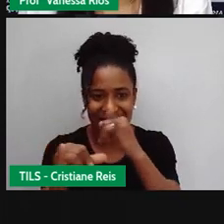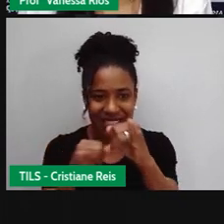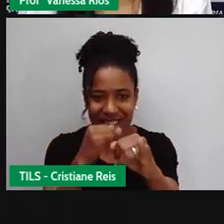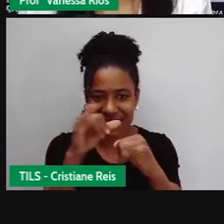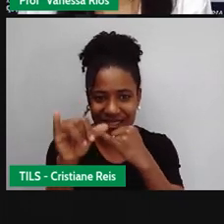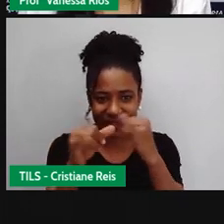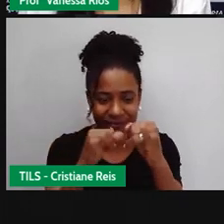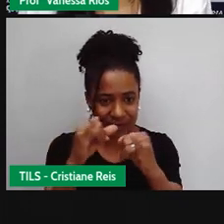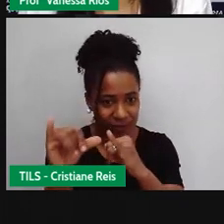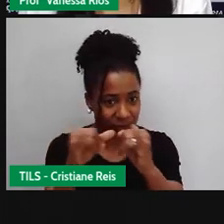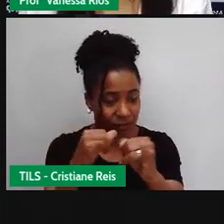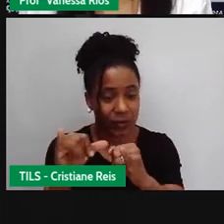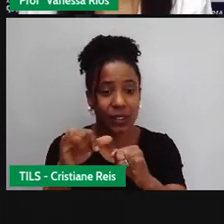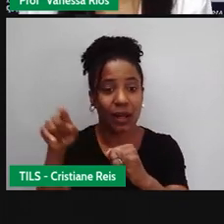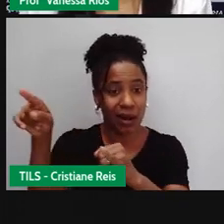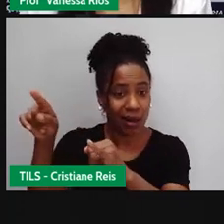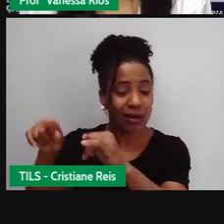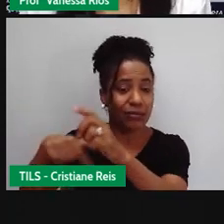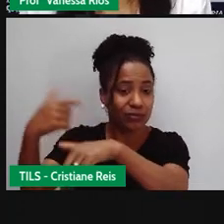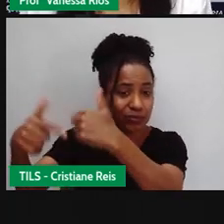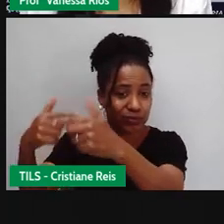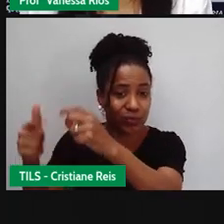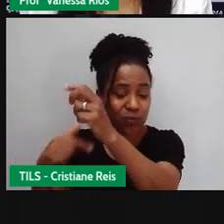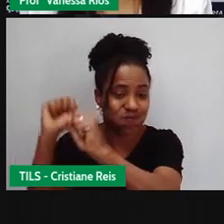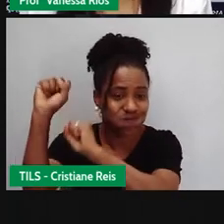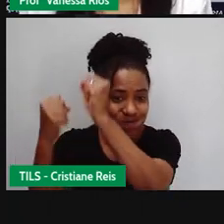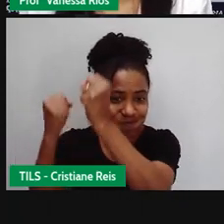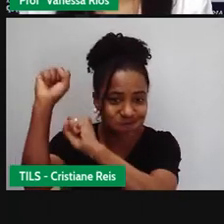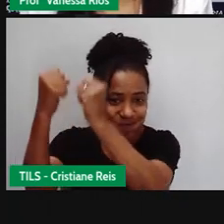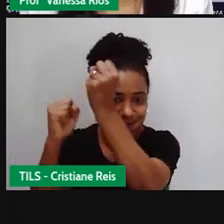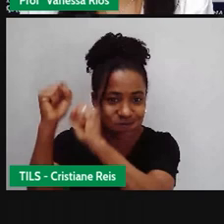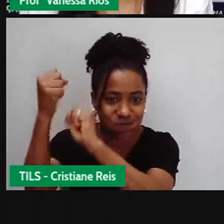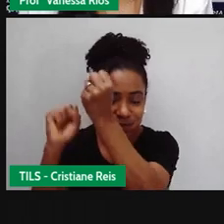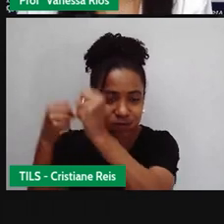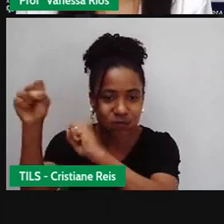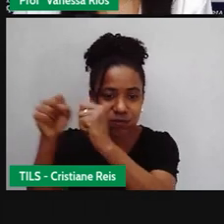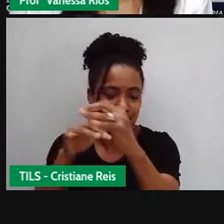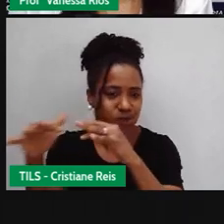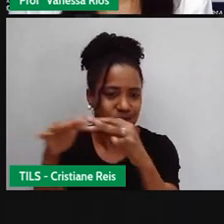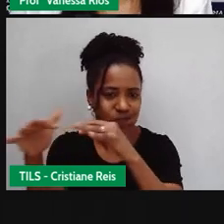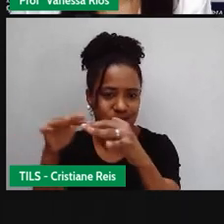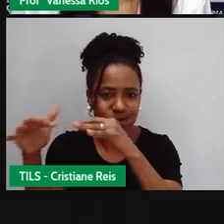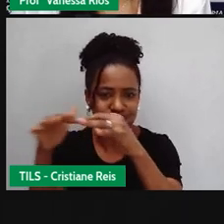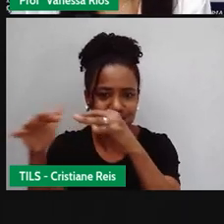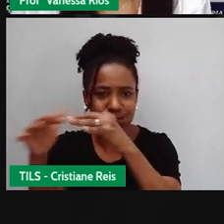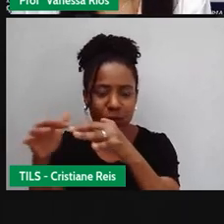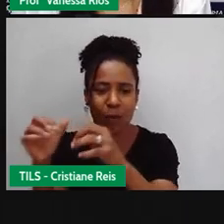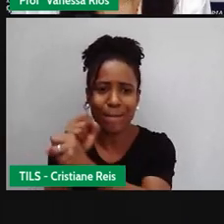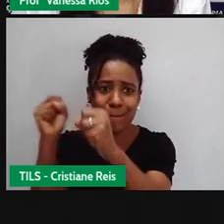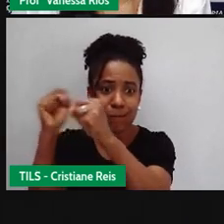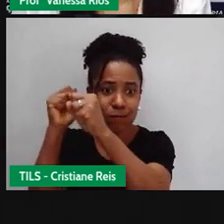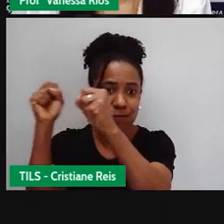nucleares, com as transformações lá, com as movimentações dos átomos.